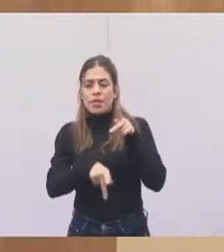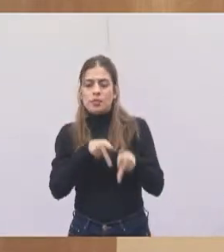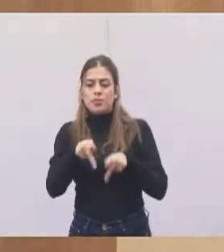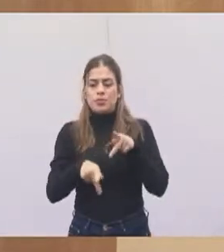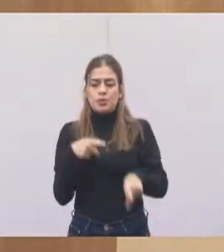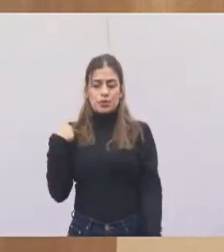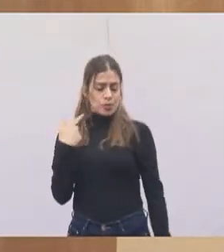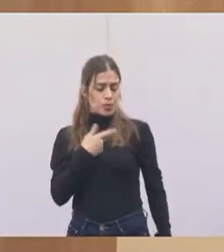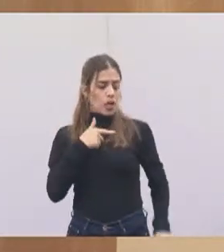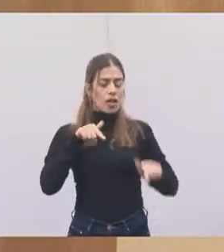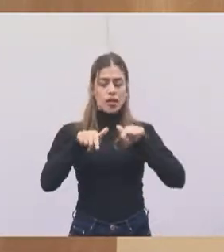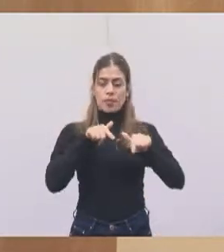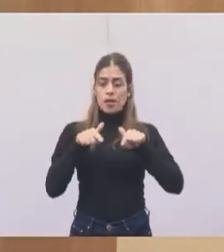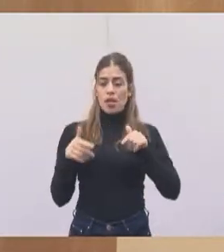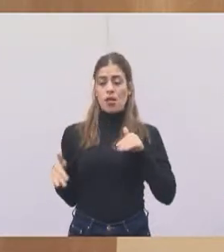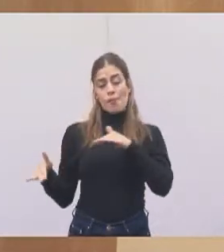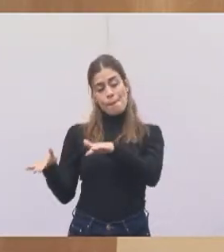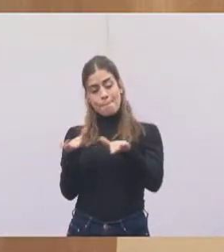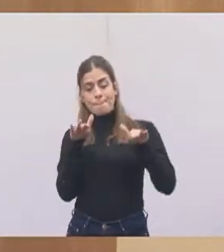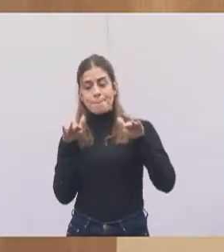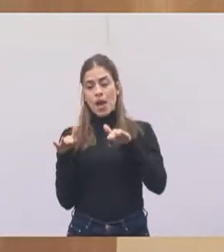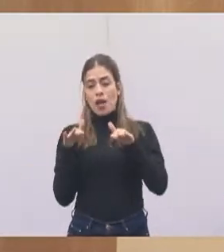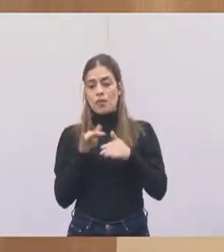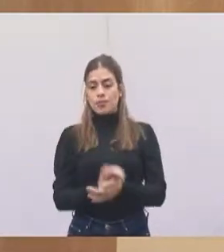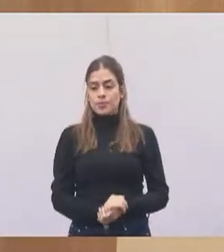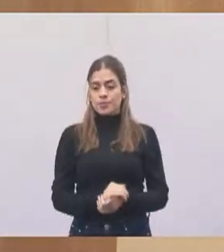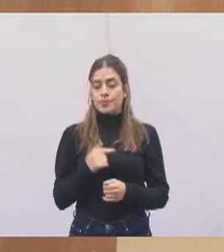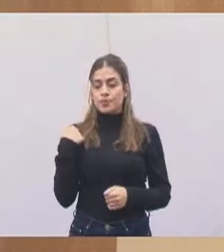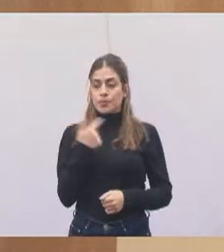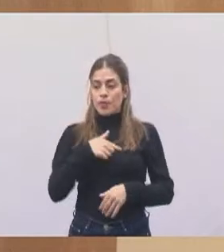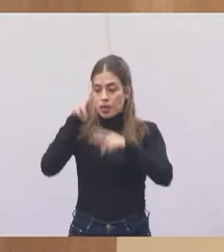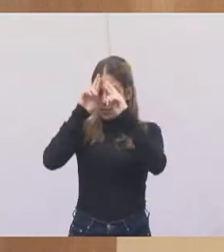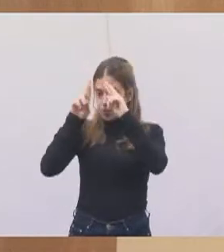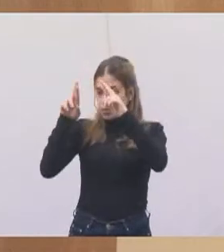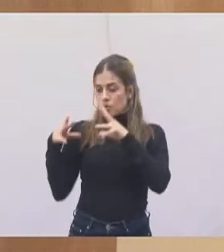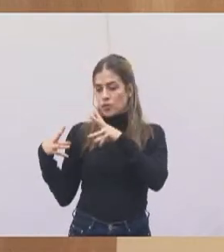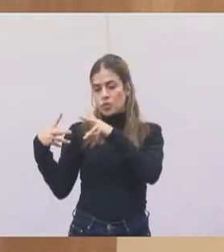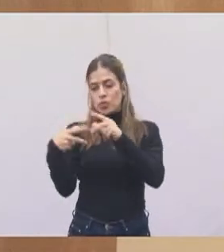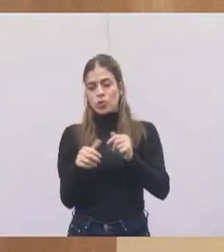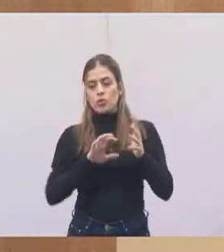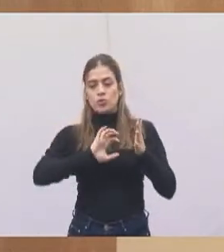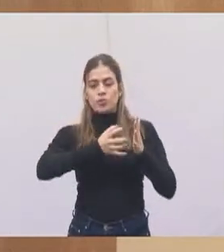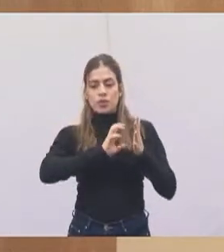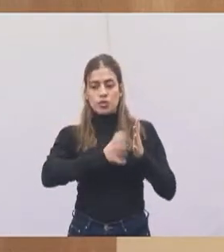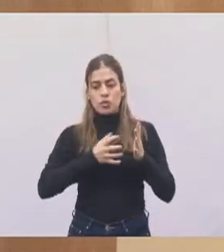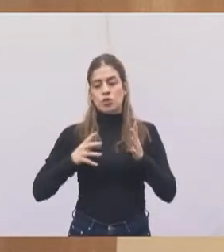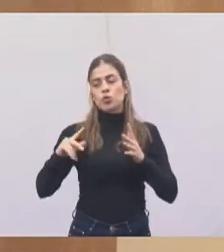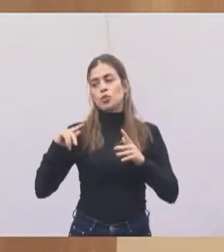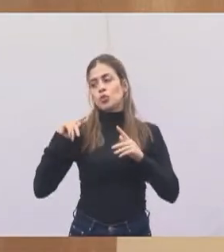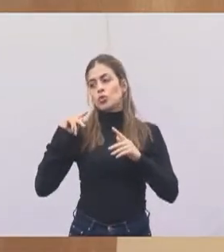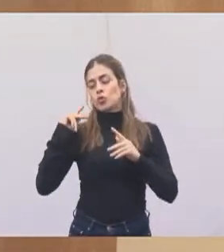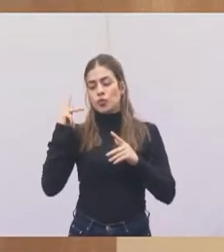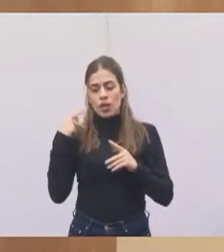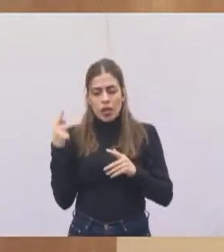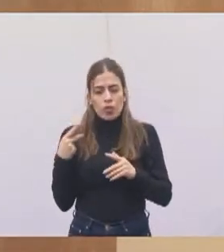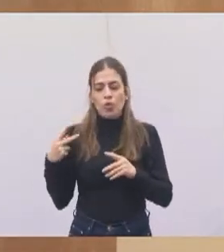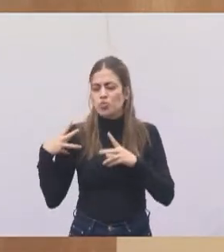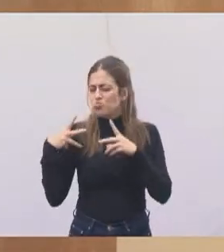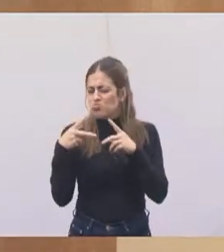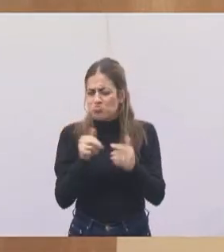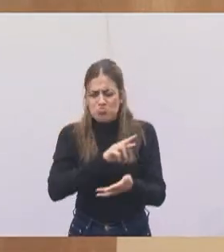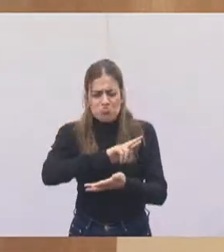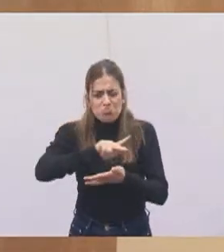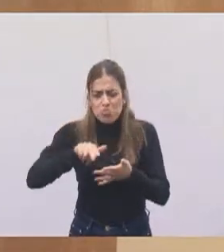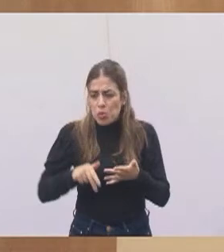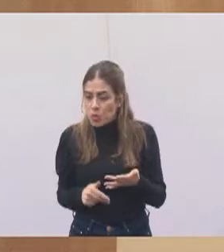essa coerência, é por isso que eu falo que a gente respeita todos os partidos, respeita todos os vereadores, mas essa é a nossa prerrogativa, de trabalhar